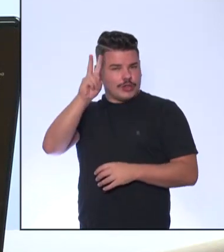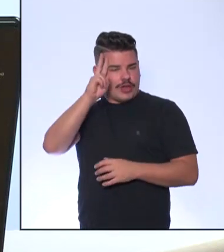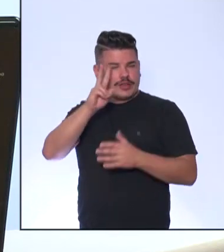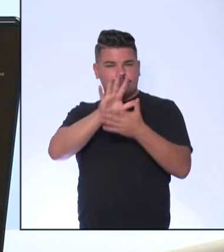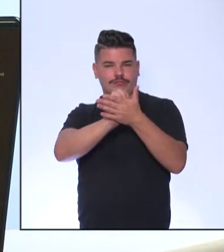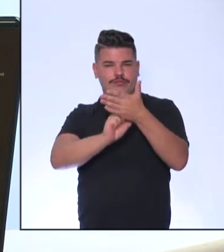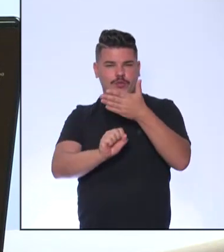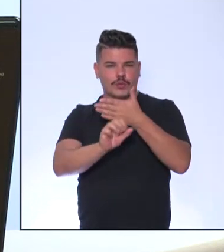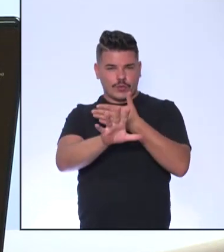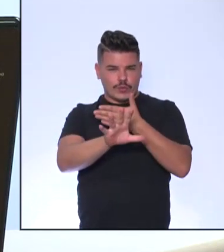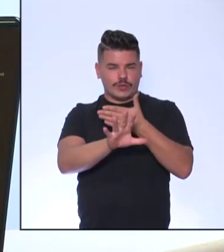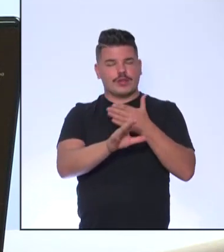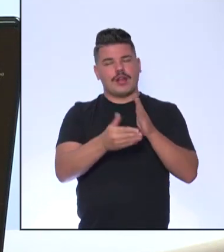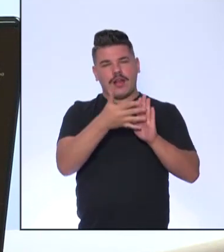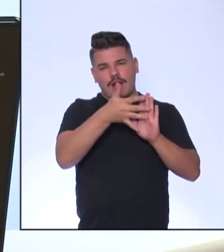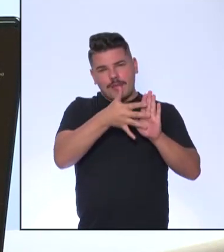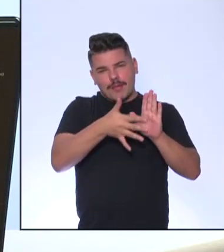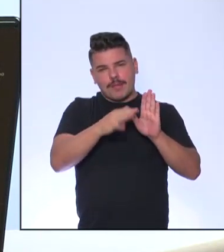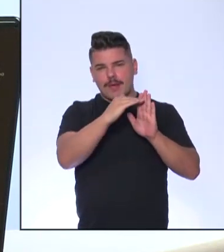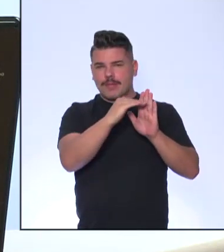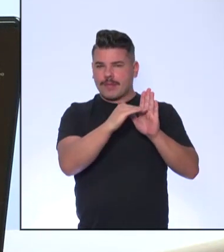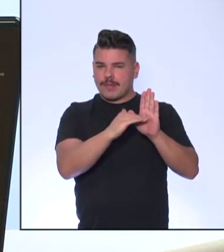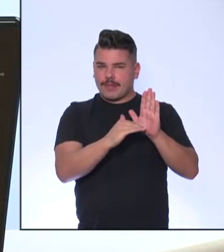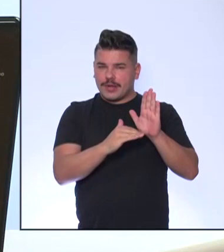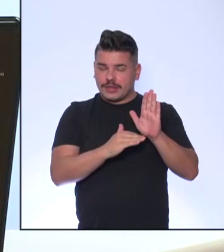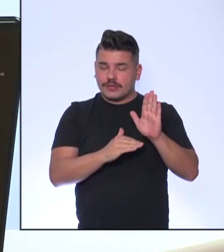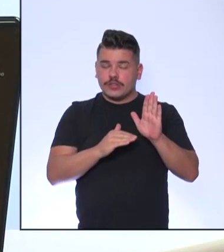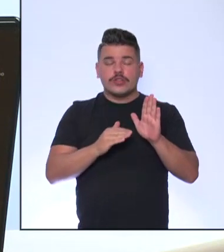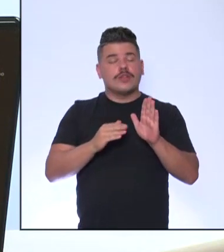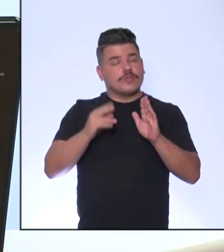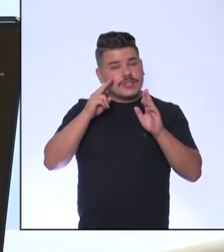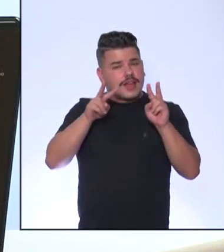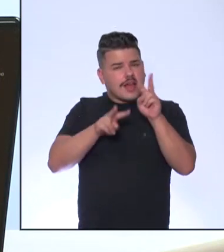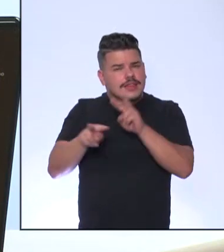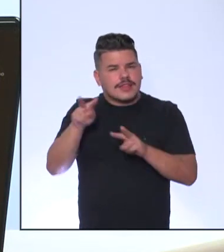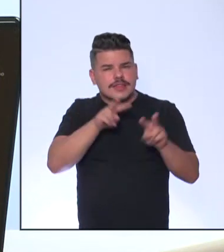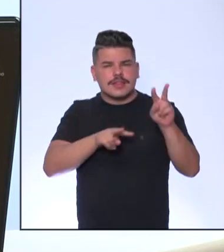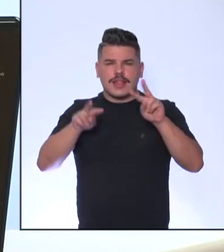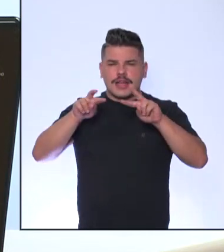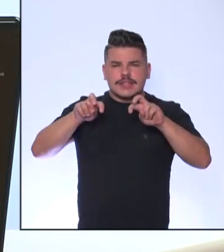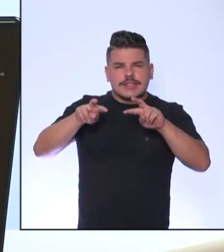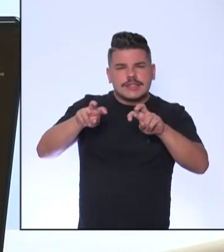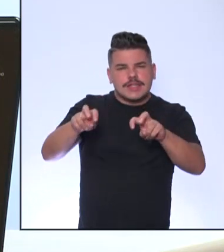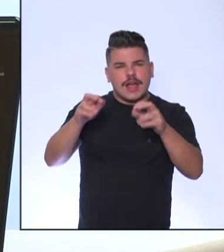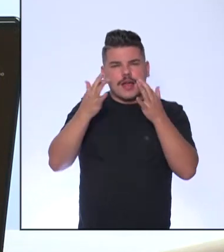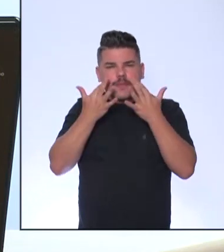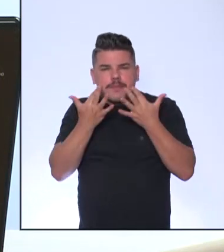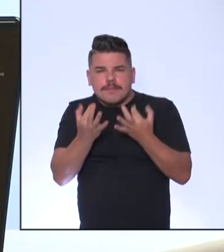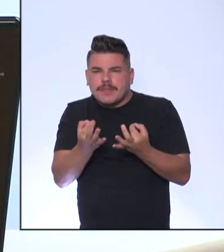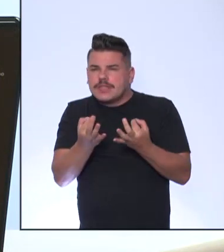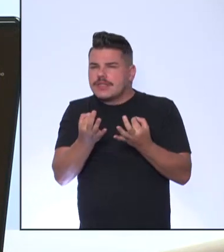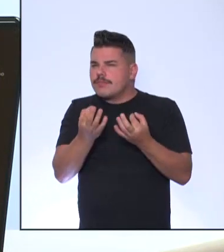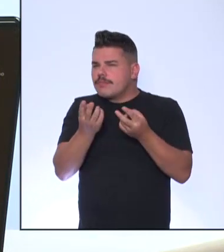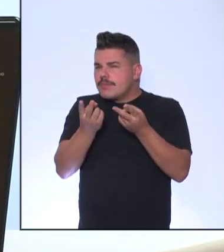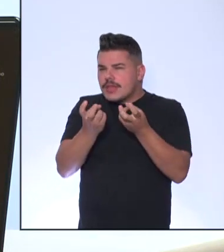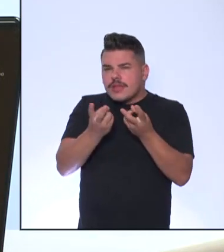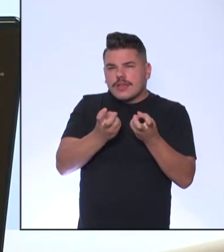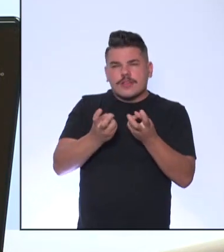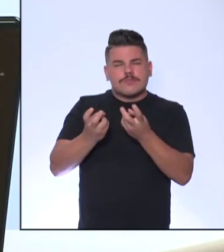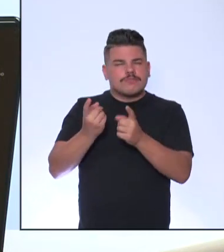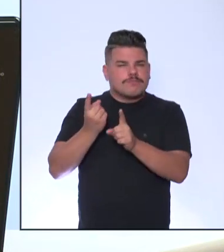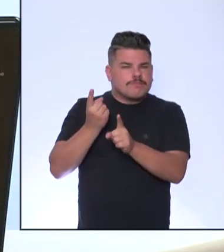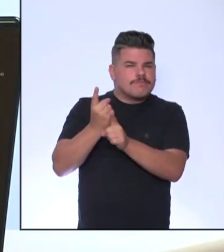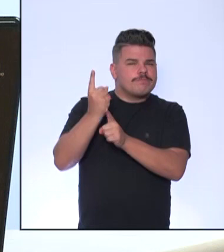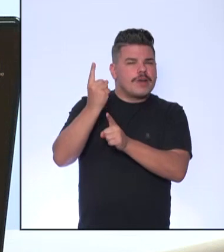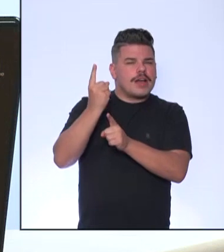ele é muito forte essa questão da atitude historiadora. A questão de analisar, de observar, de identificar as